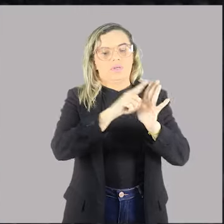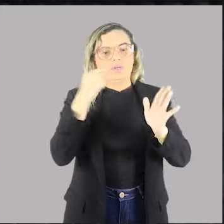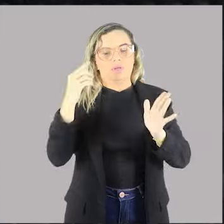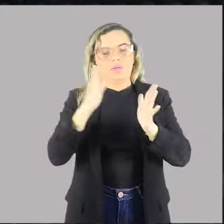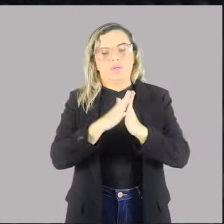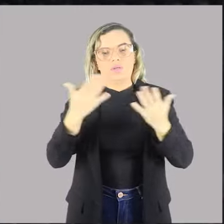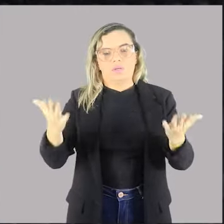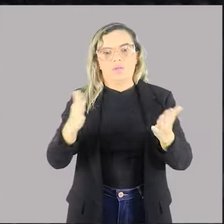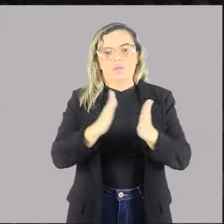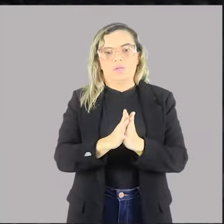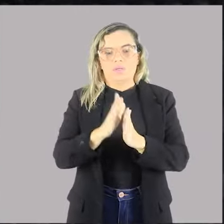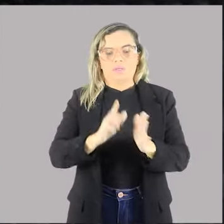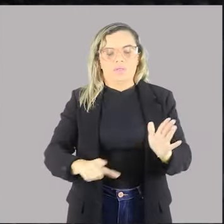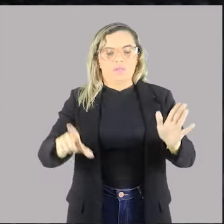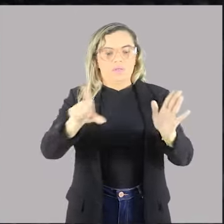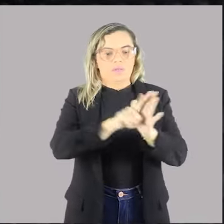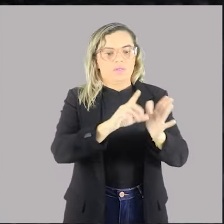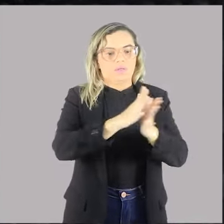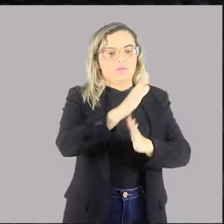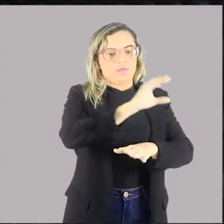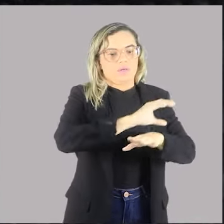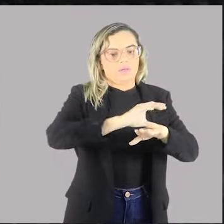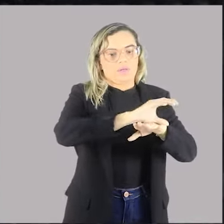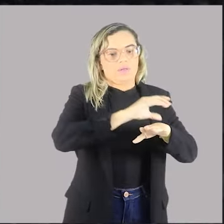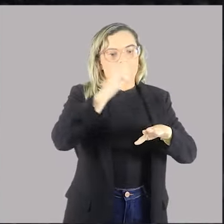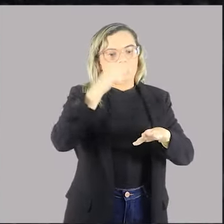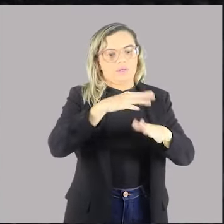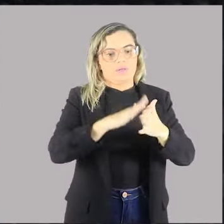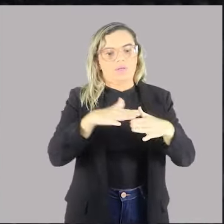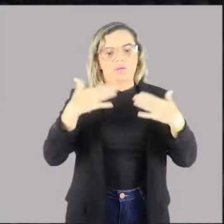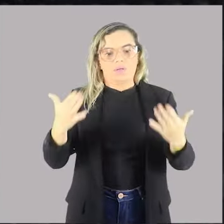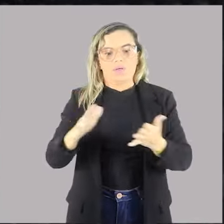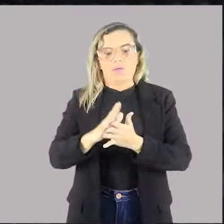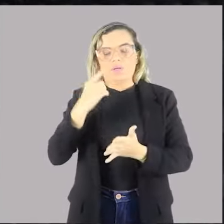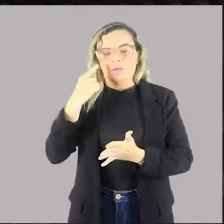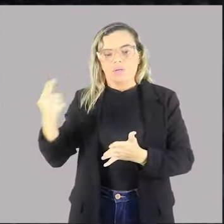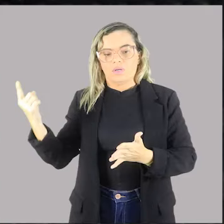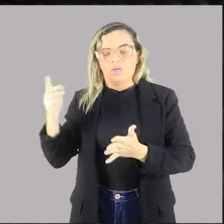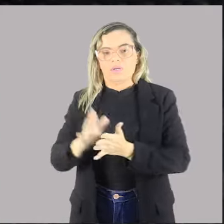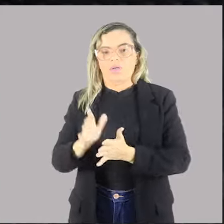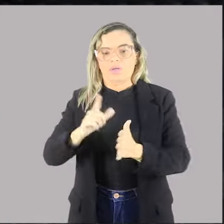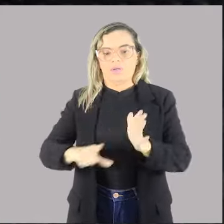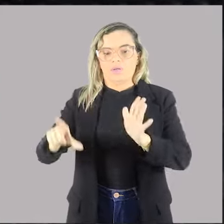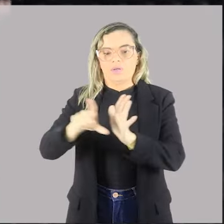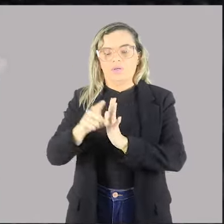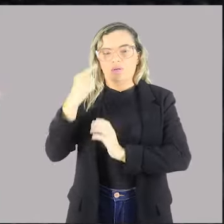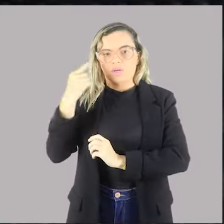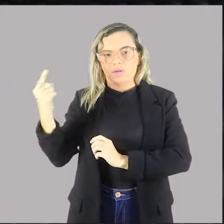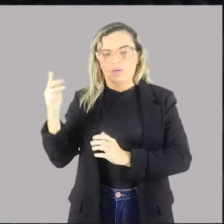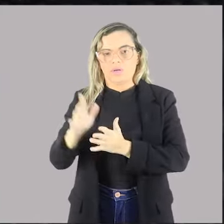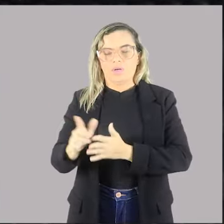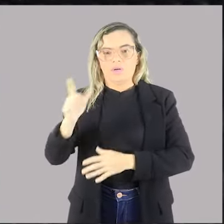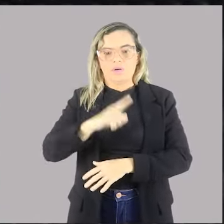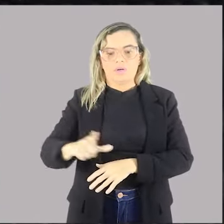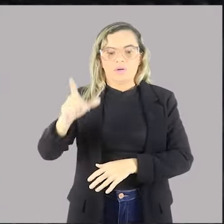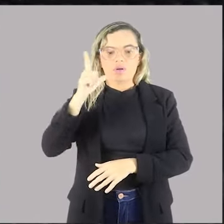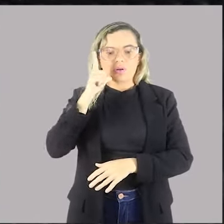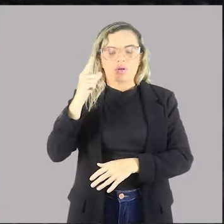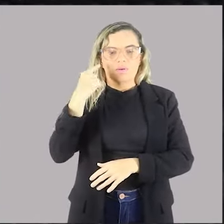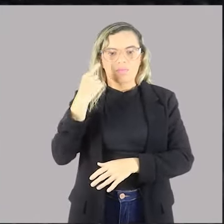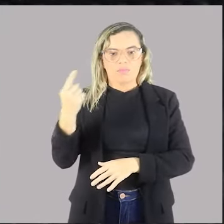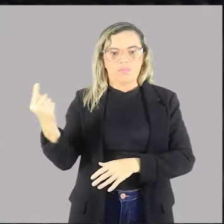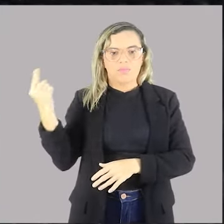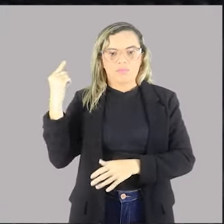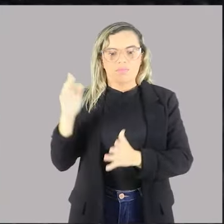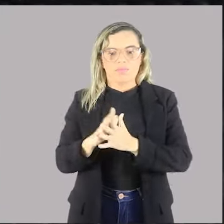segundo a lei ou, como em algumas provas vocês vão encontrar em latim, segundo a lei. Segundo a